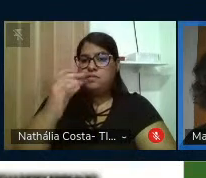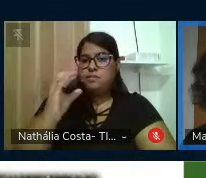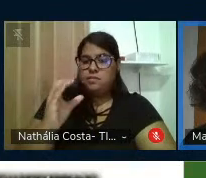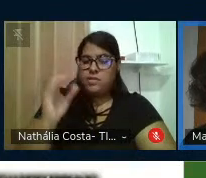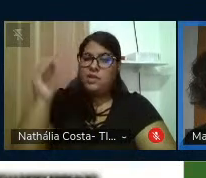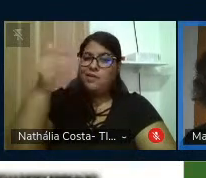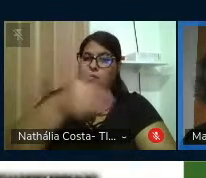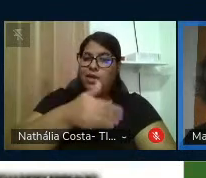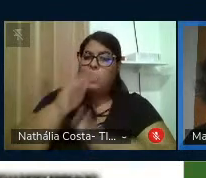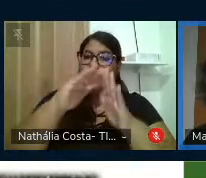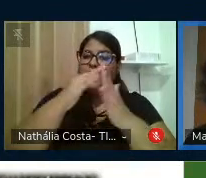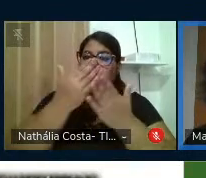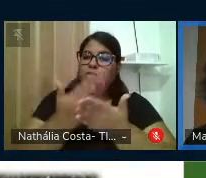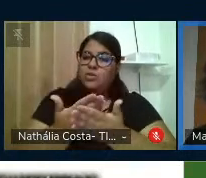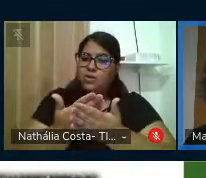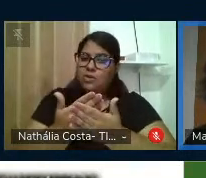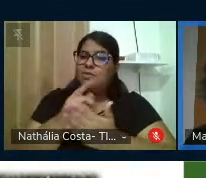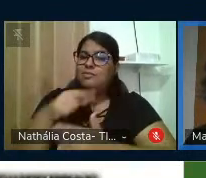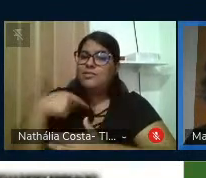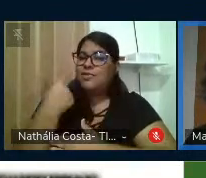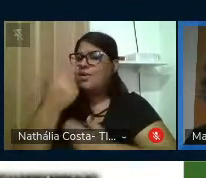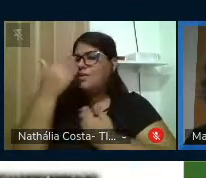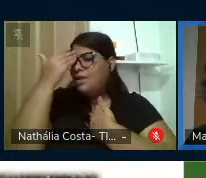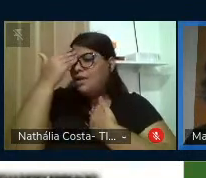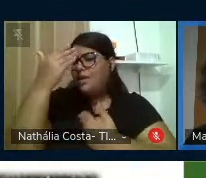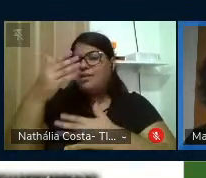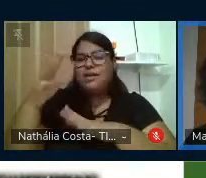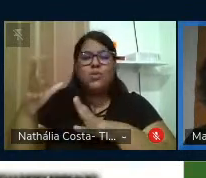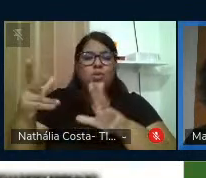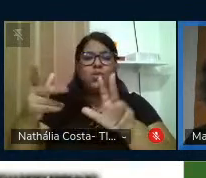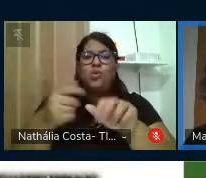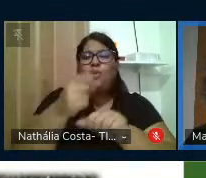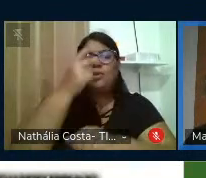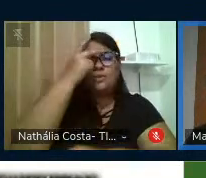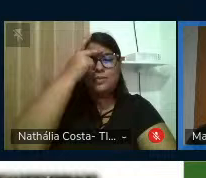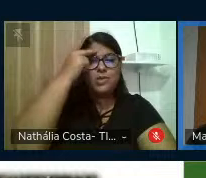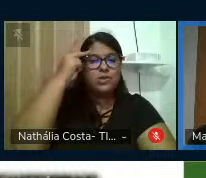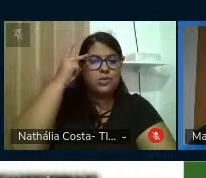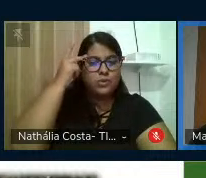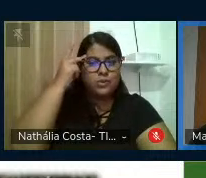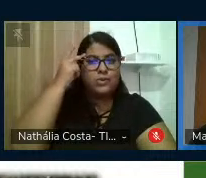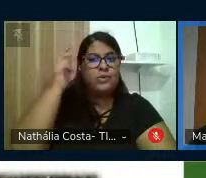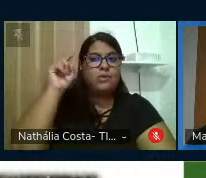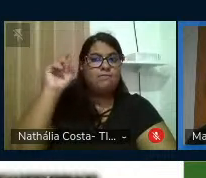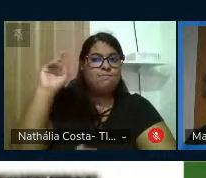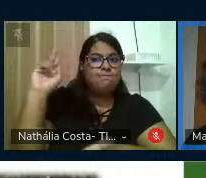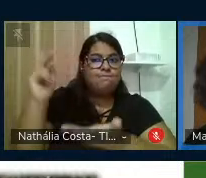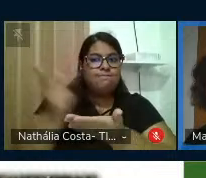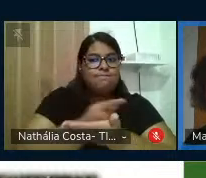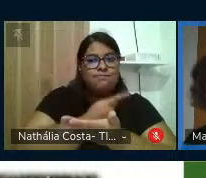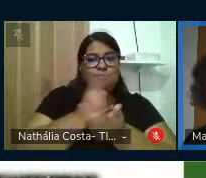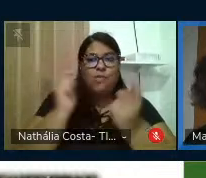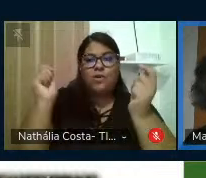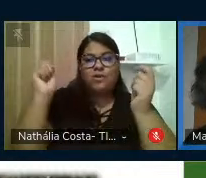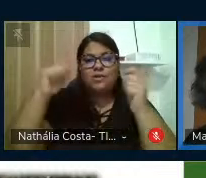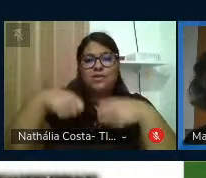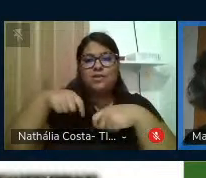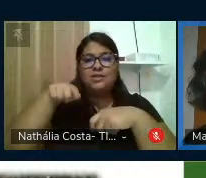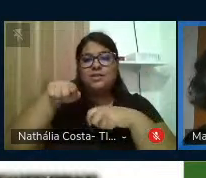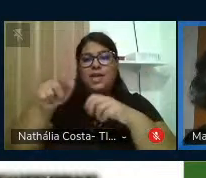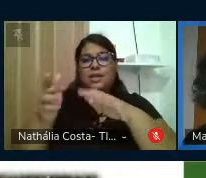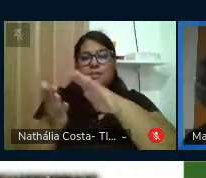Enfim, agradecemos a todas as pessoas que tornaram possível essa